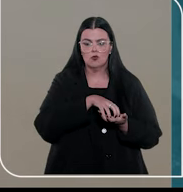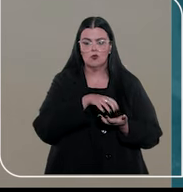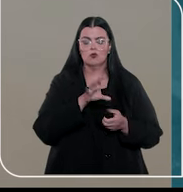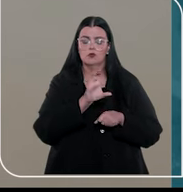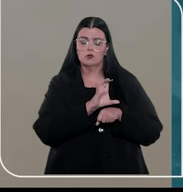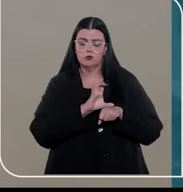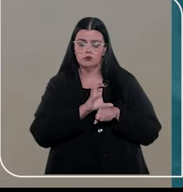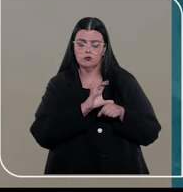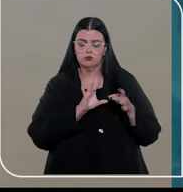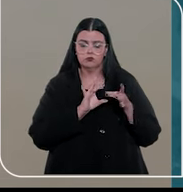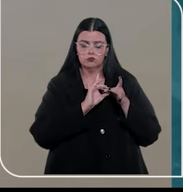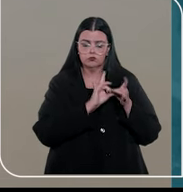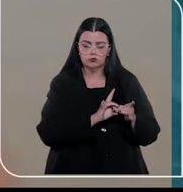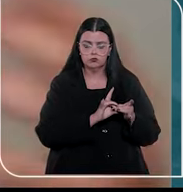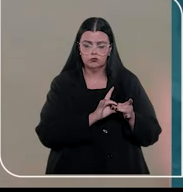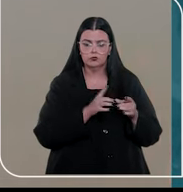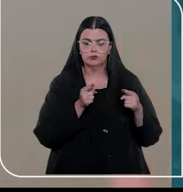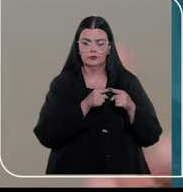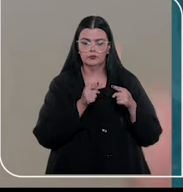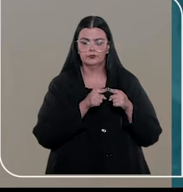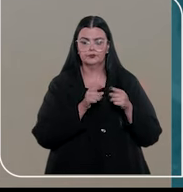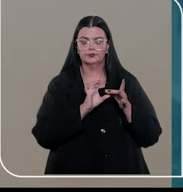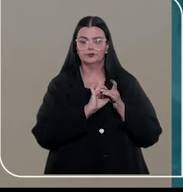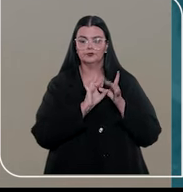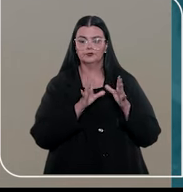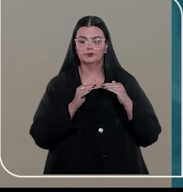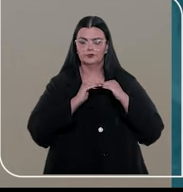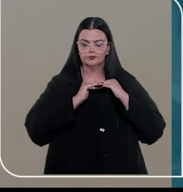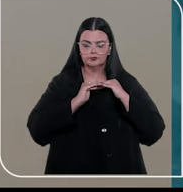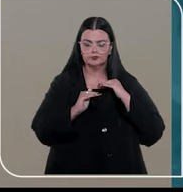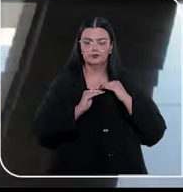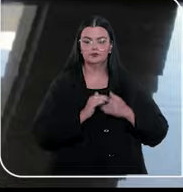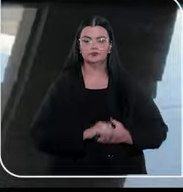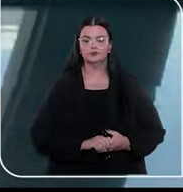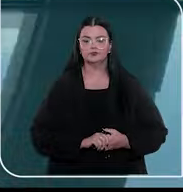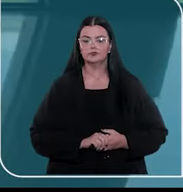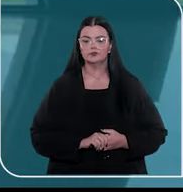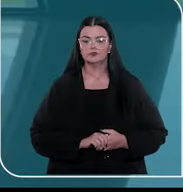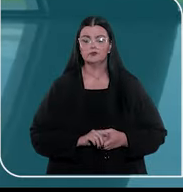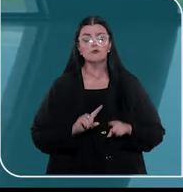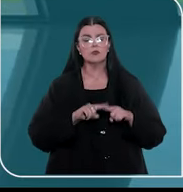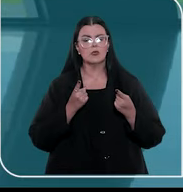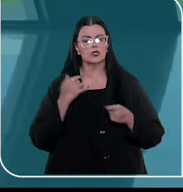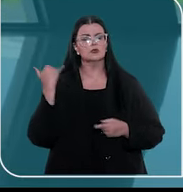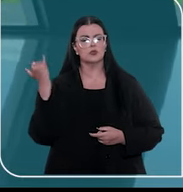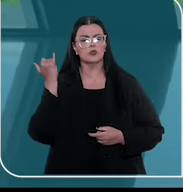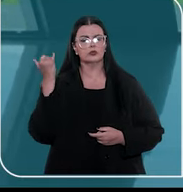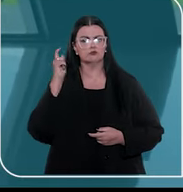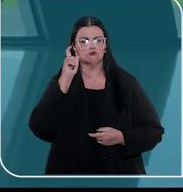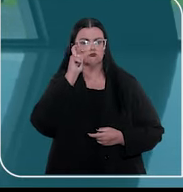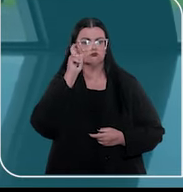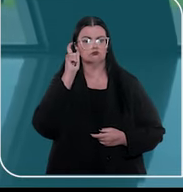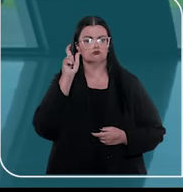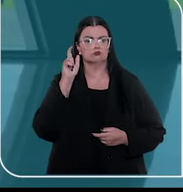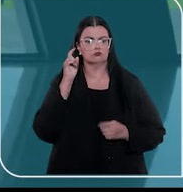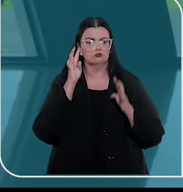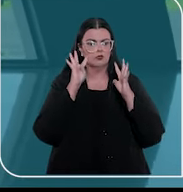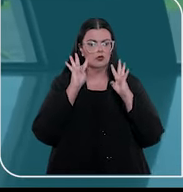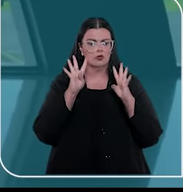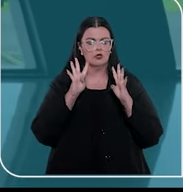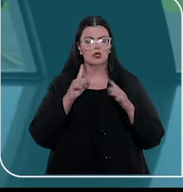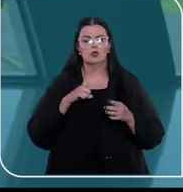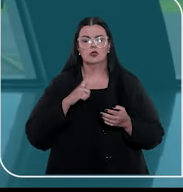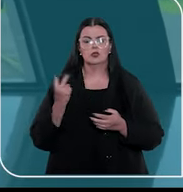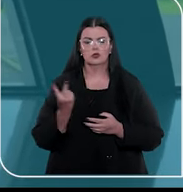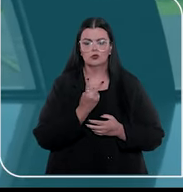constitucionalmente habilitado a fazer essa uniformização. Mas é importante ficar atento, em ambos os